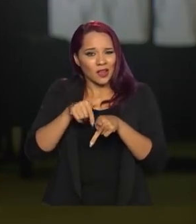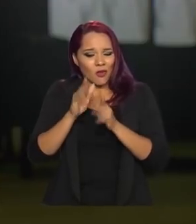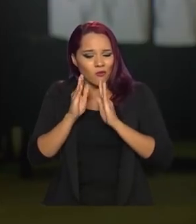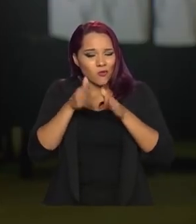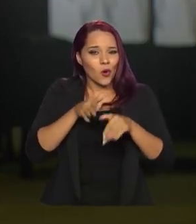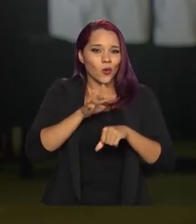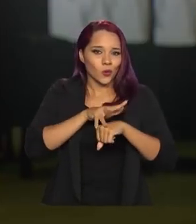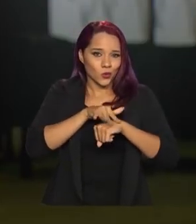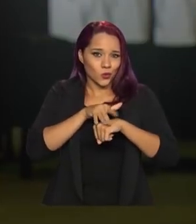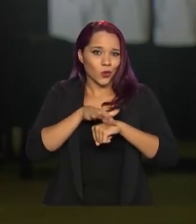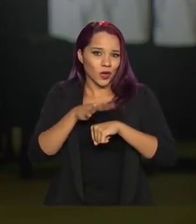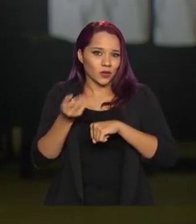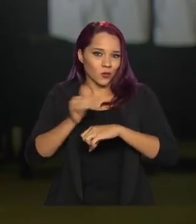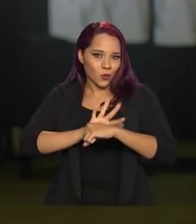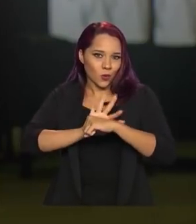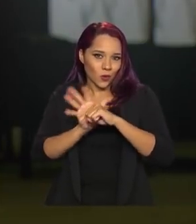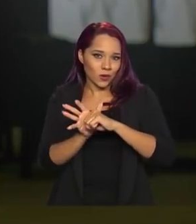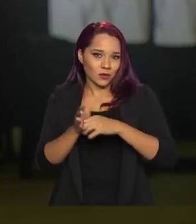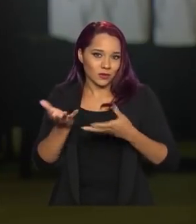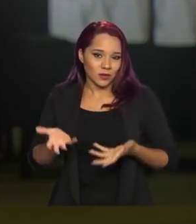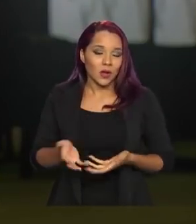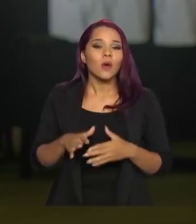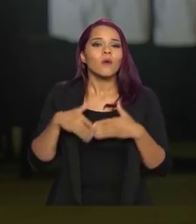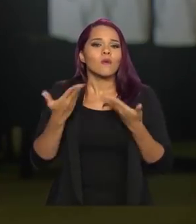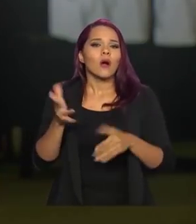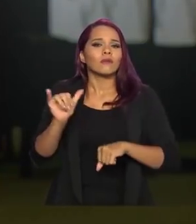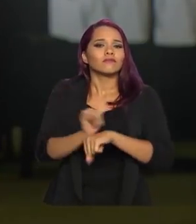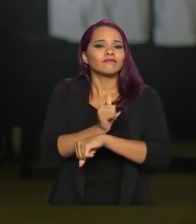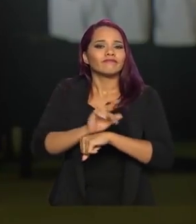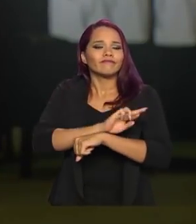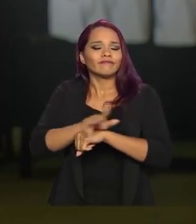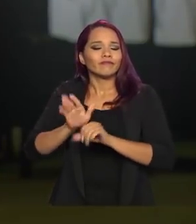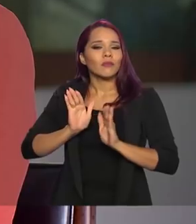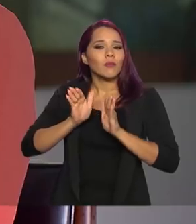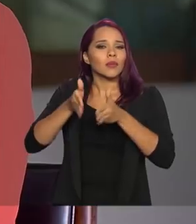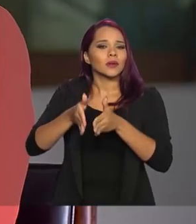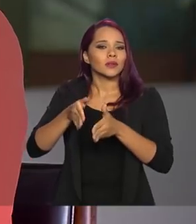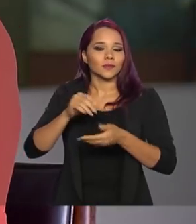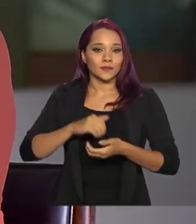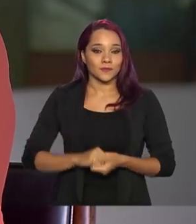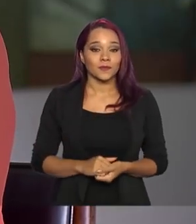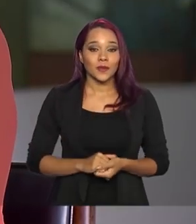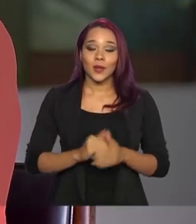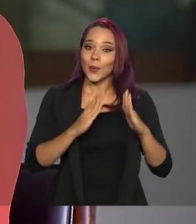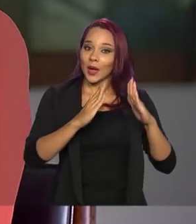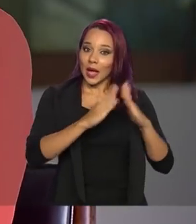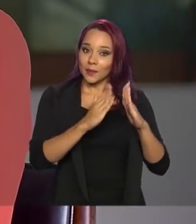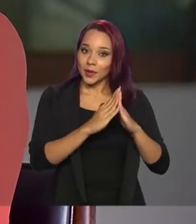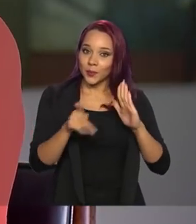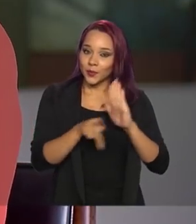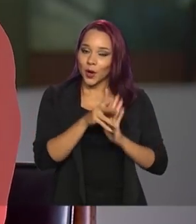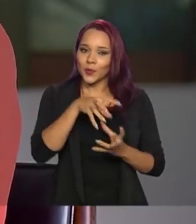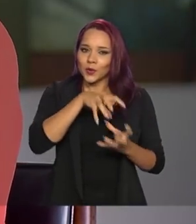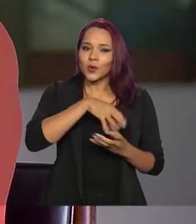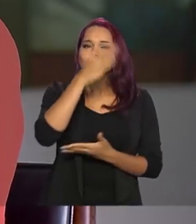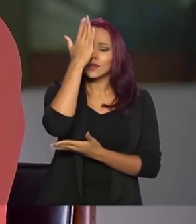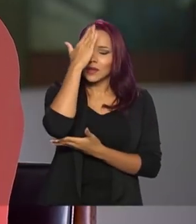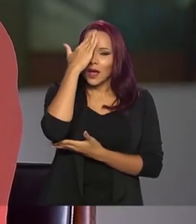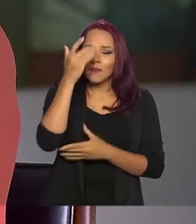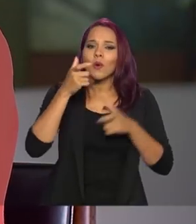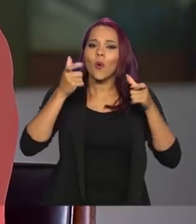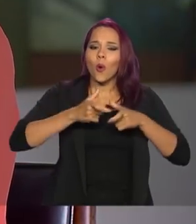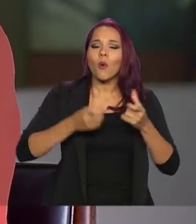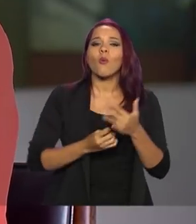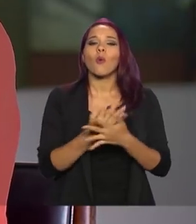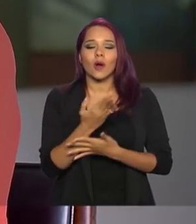foco dessa doença do novo coronavírus. quais são as medidas específicas? Os abrigos, a gente sabe onde eles estão e